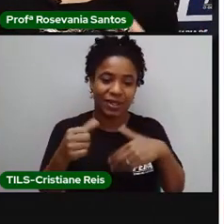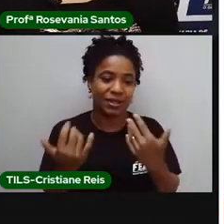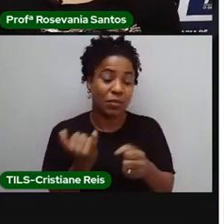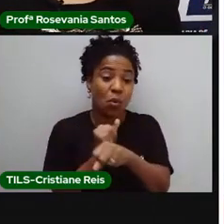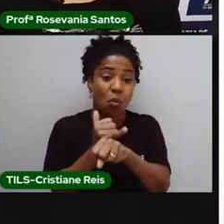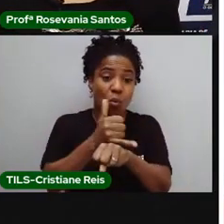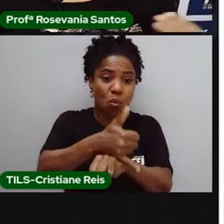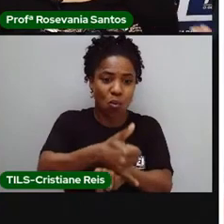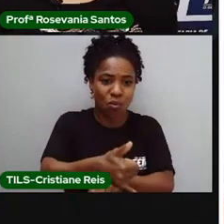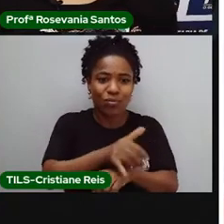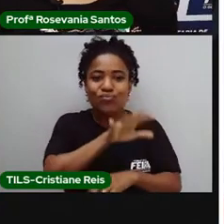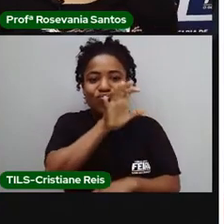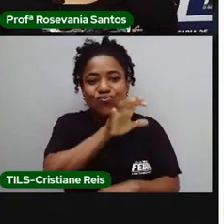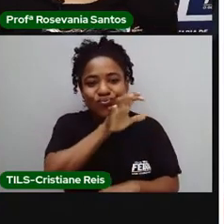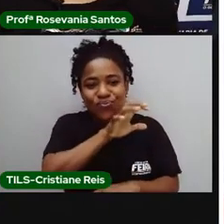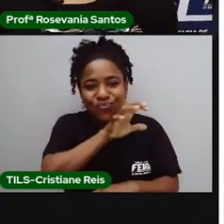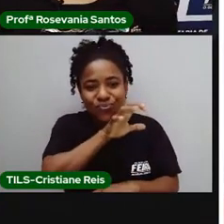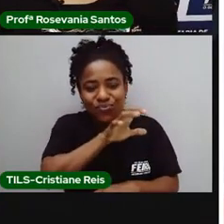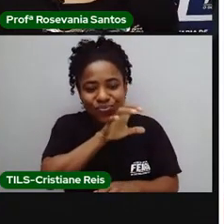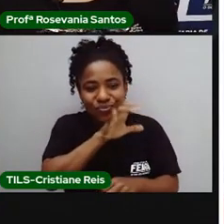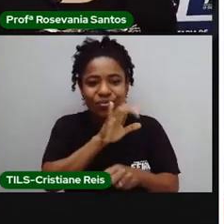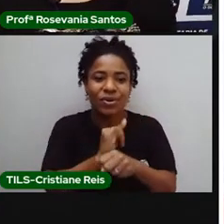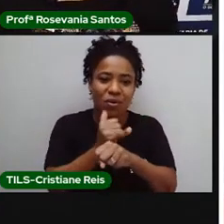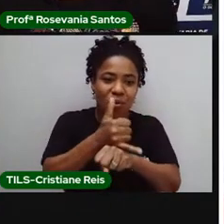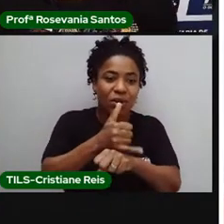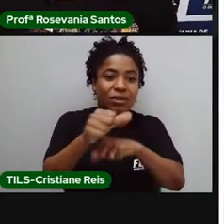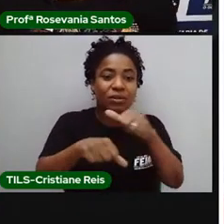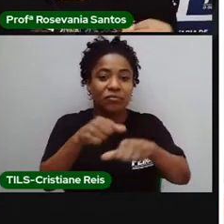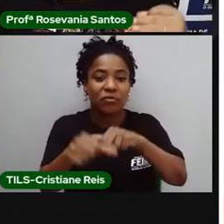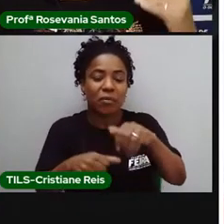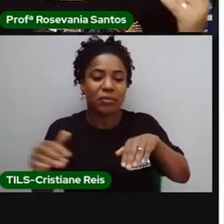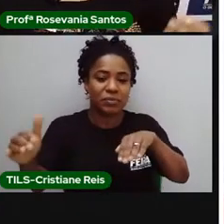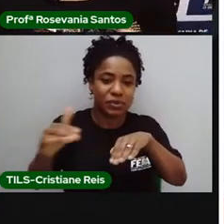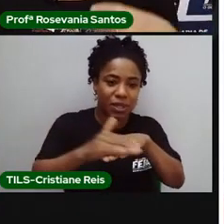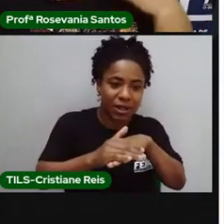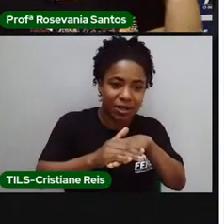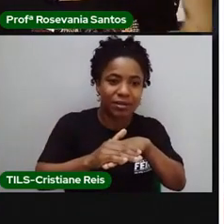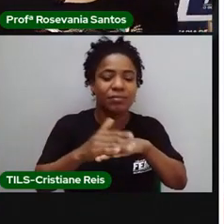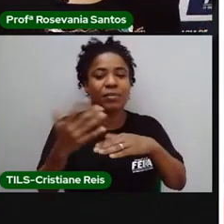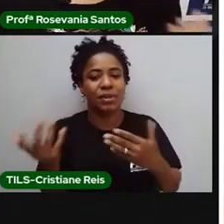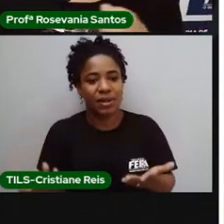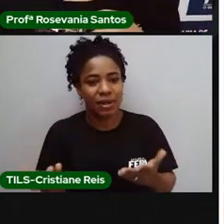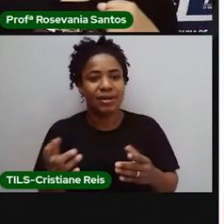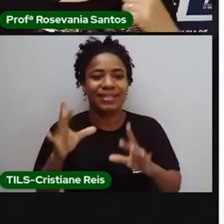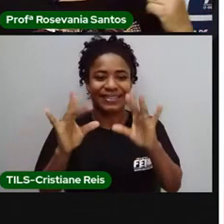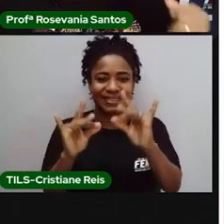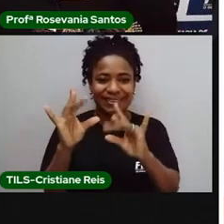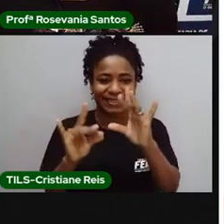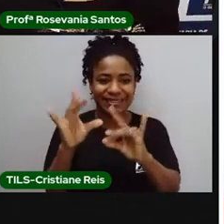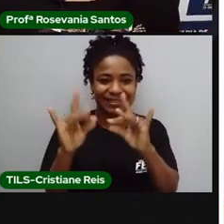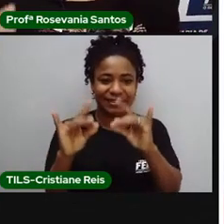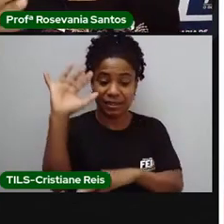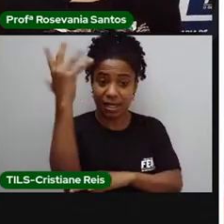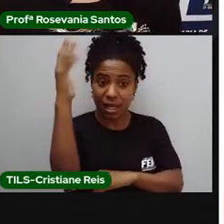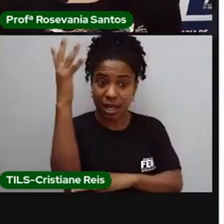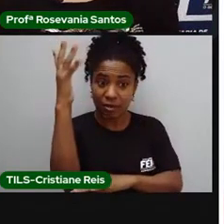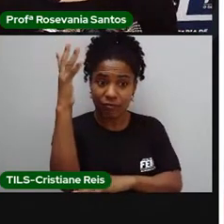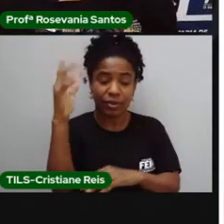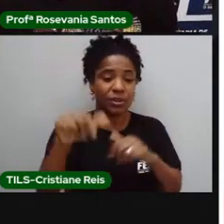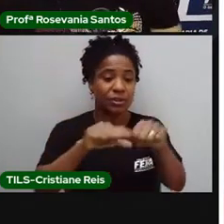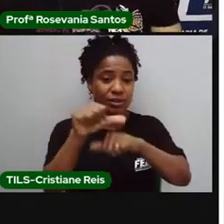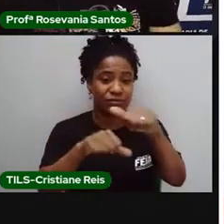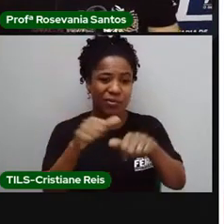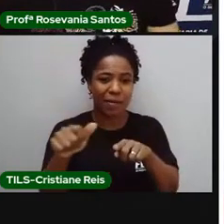o couro lá dos animais, que vão se transformar nos sapatos, a borracha, nos solados, né. Aí, a gente está